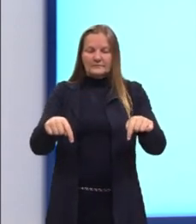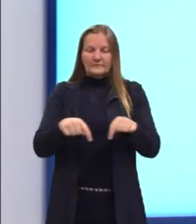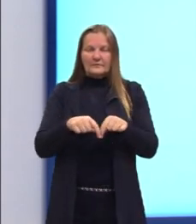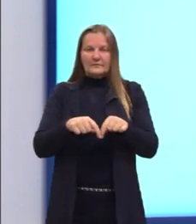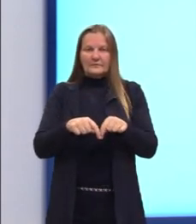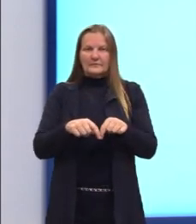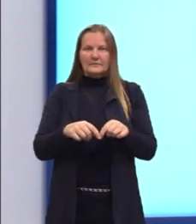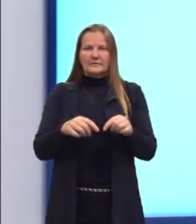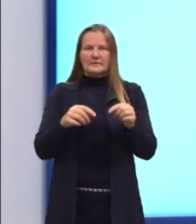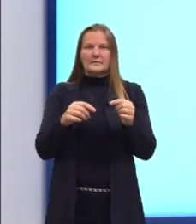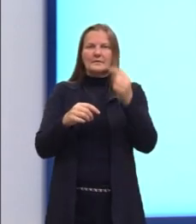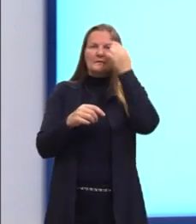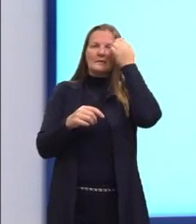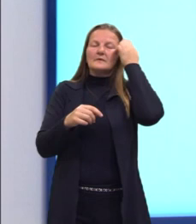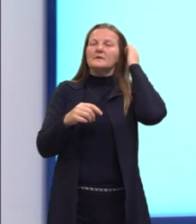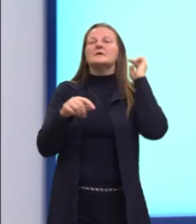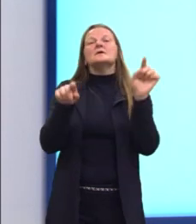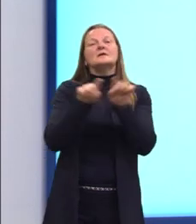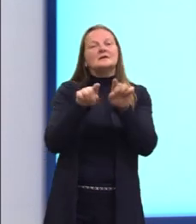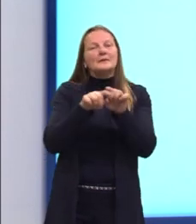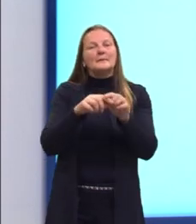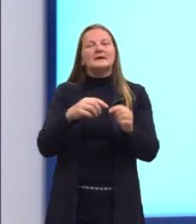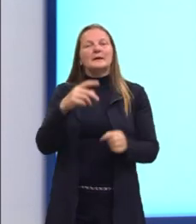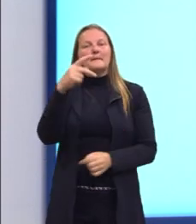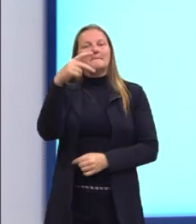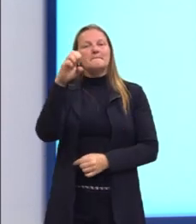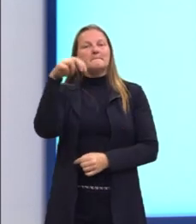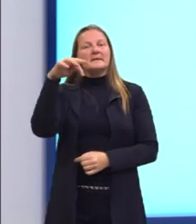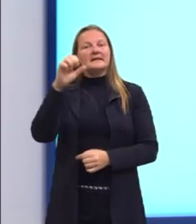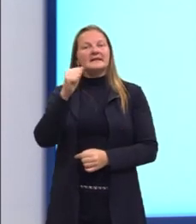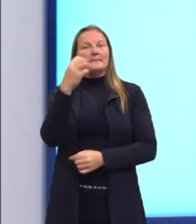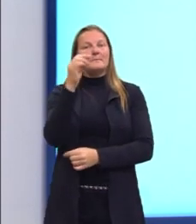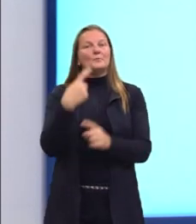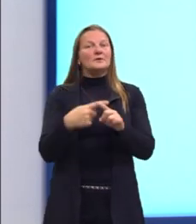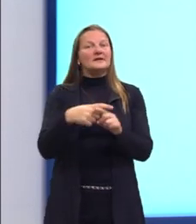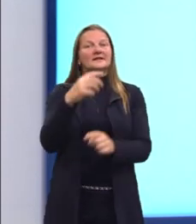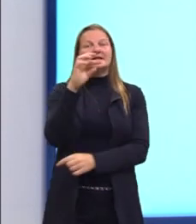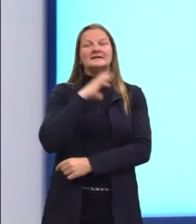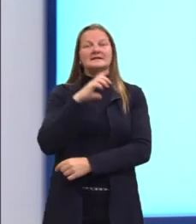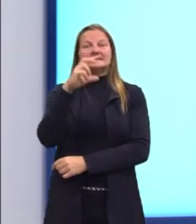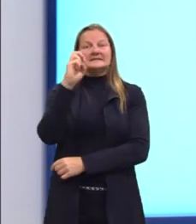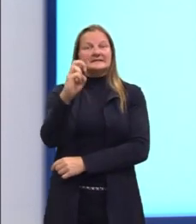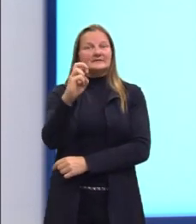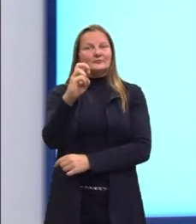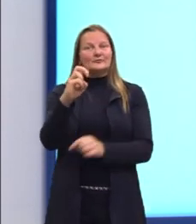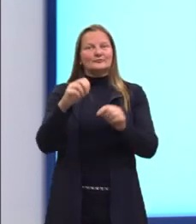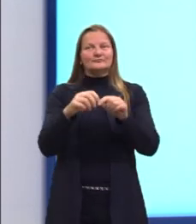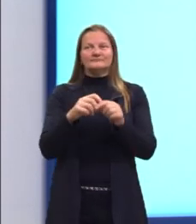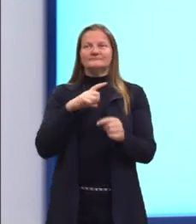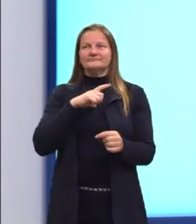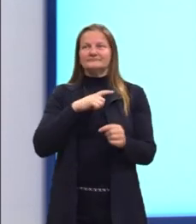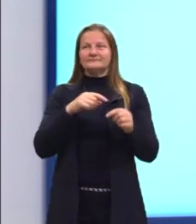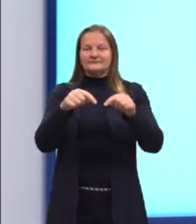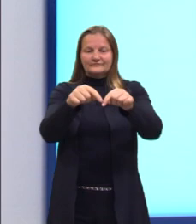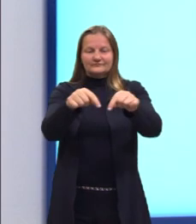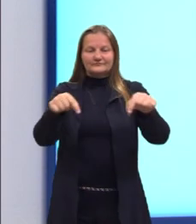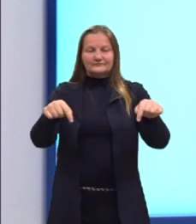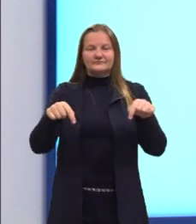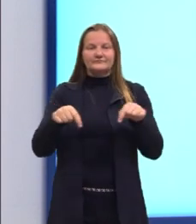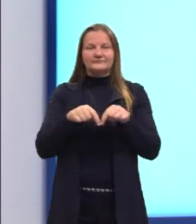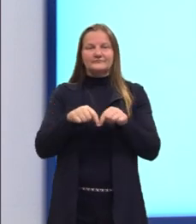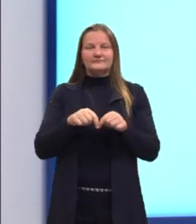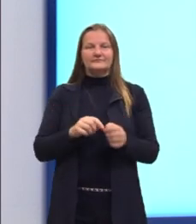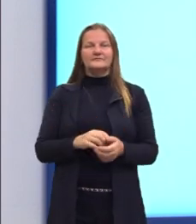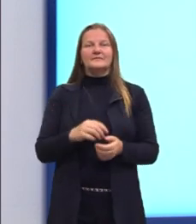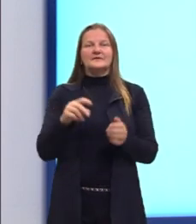quadriláteros. E a base pentagonal, bases, então, formadas por pentágonos que possuem